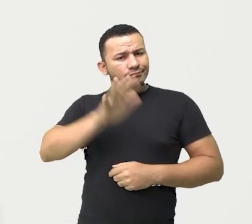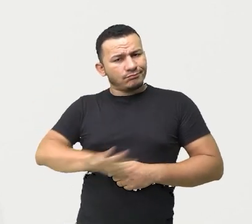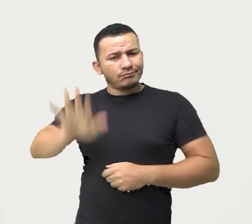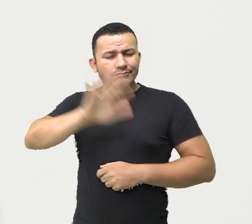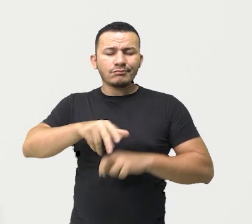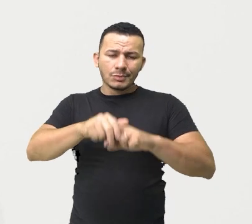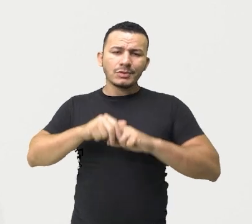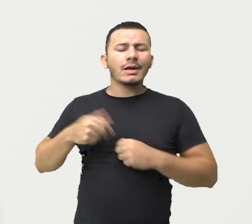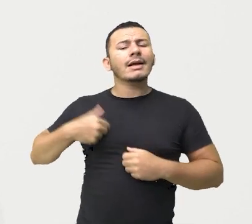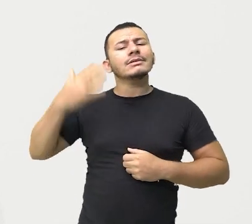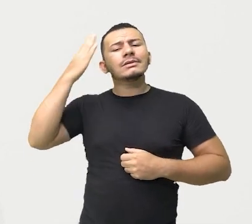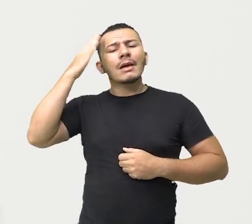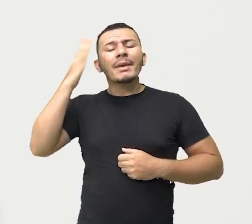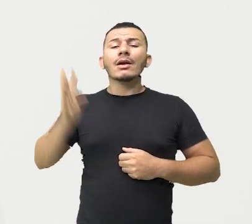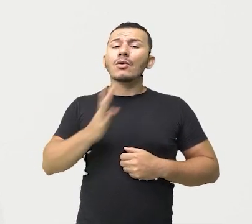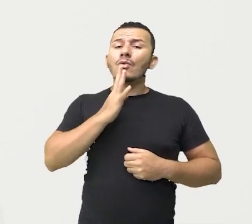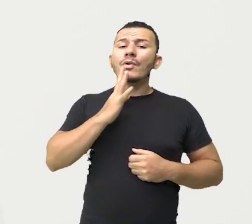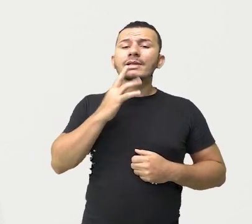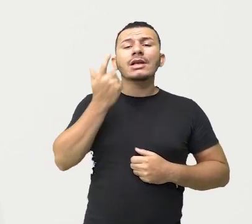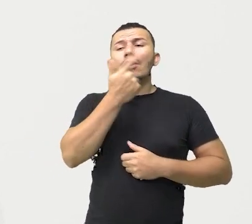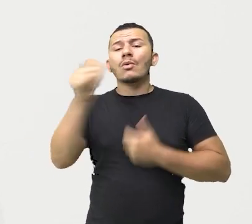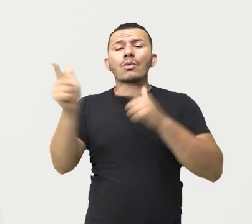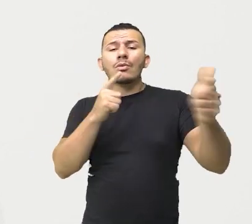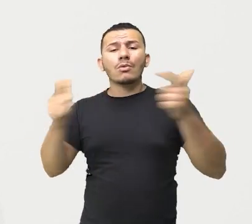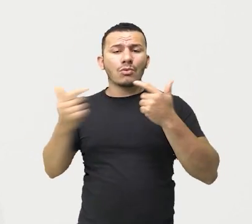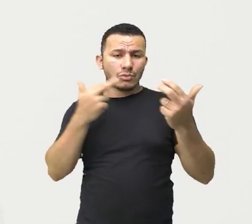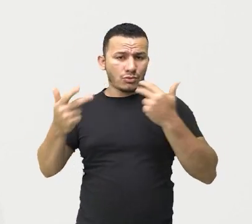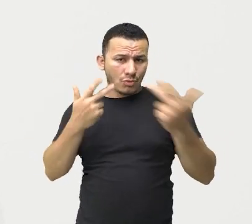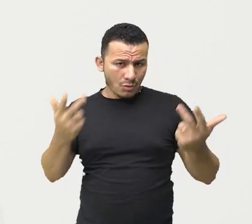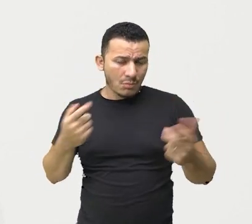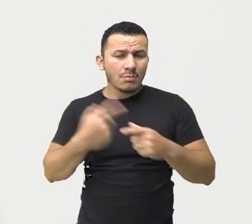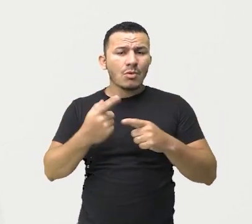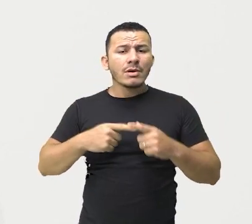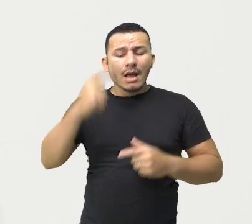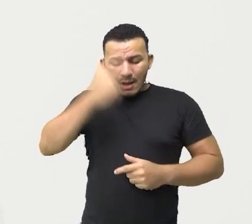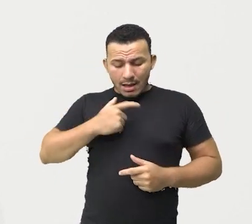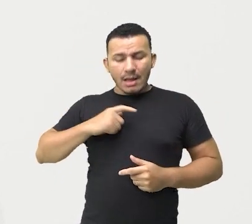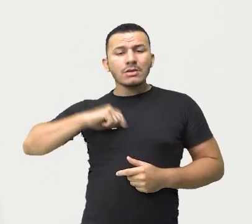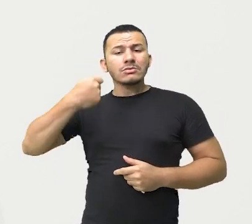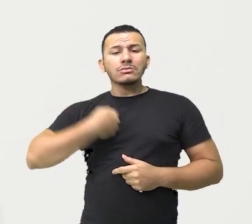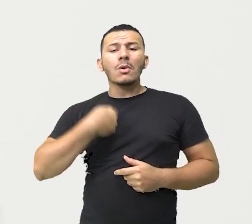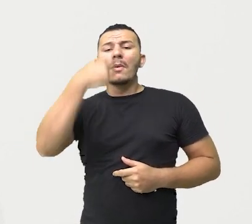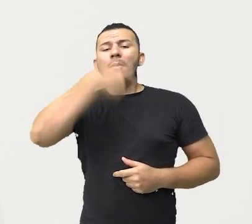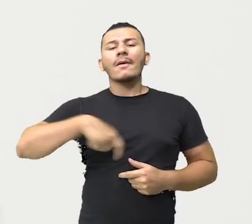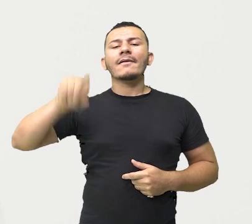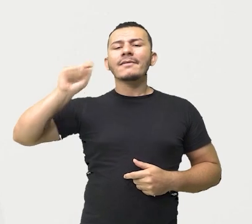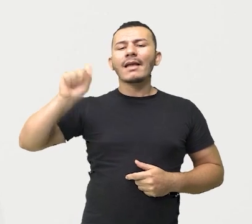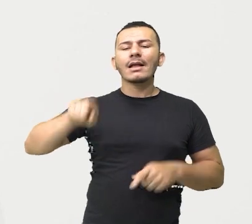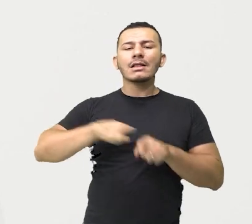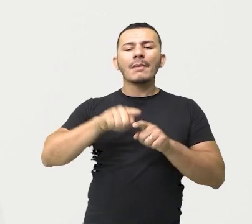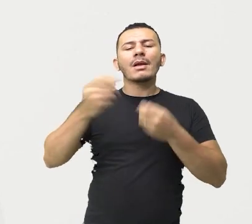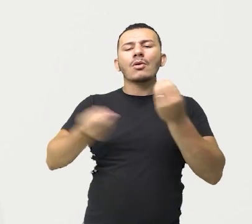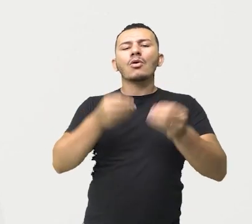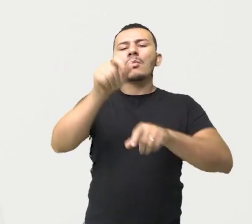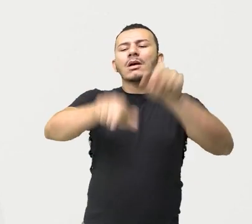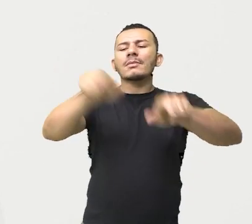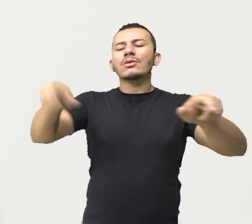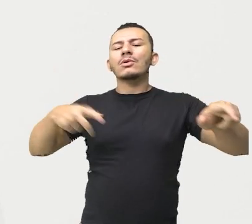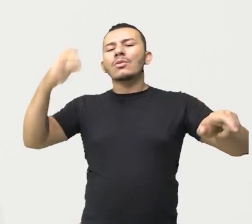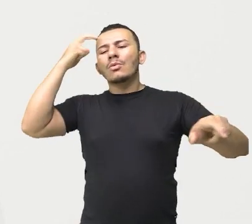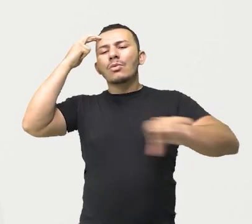a gente conhecer para entender como, ou seja, quem somos e como é o nosso povo, certo?